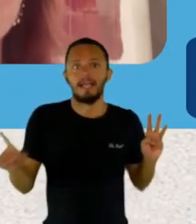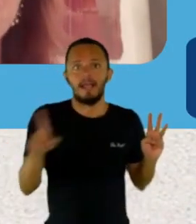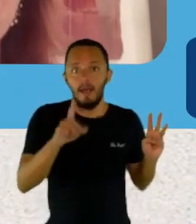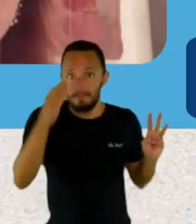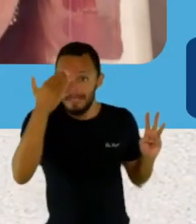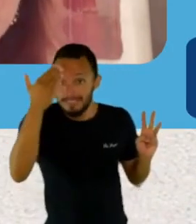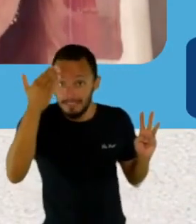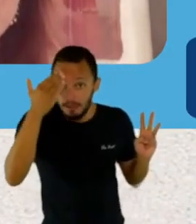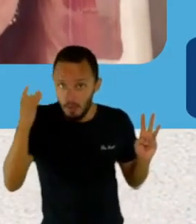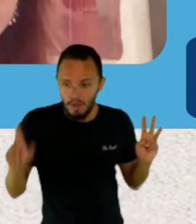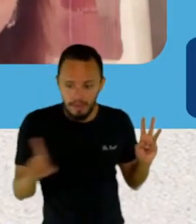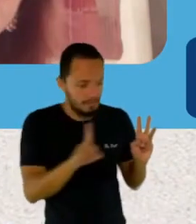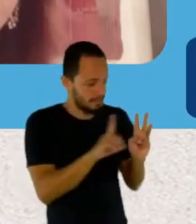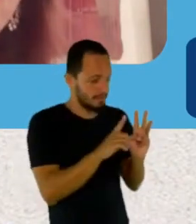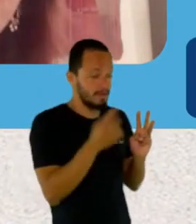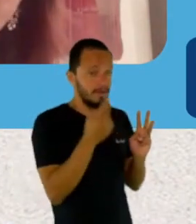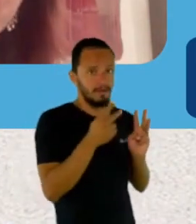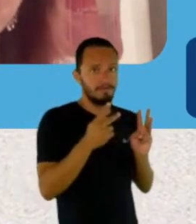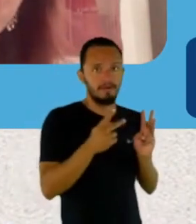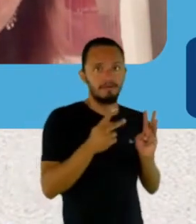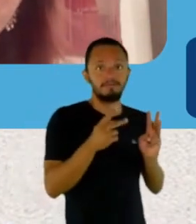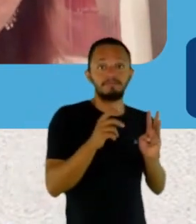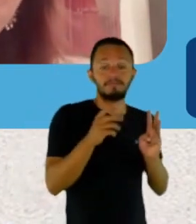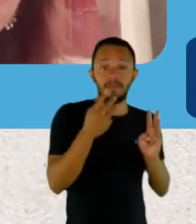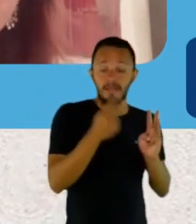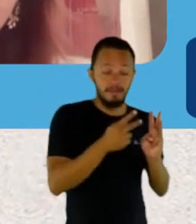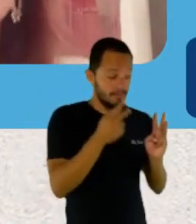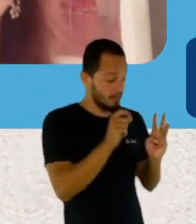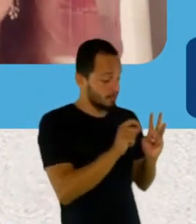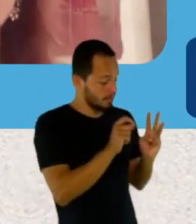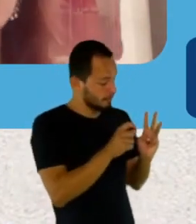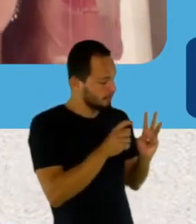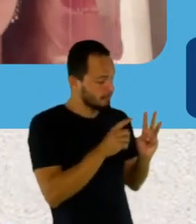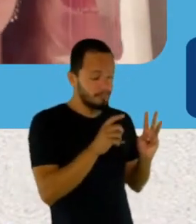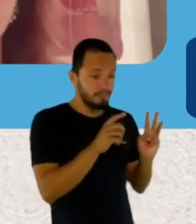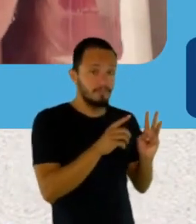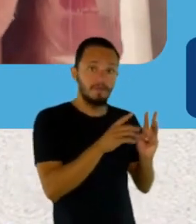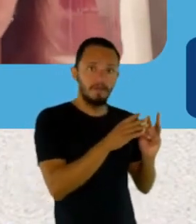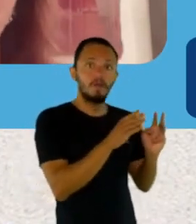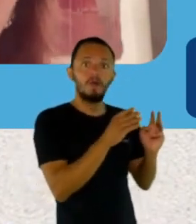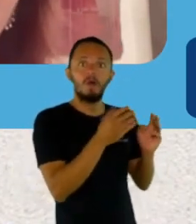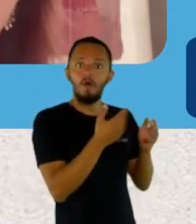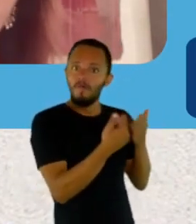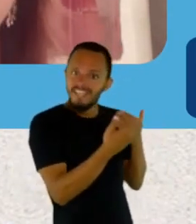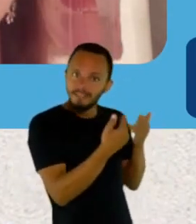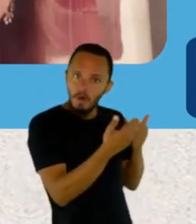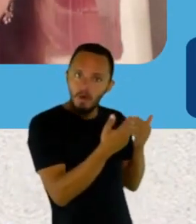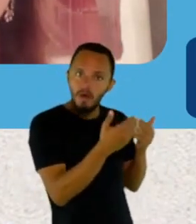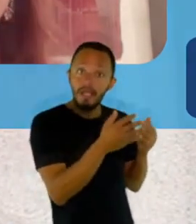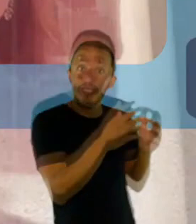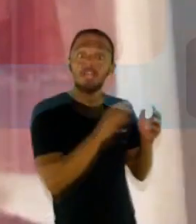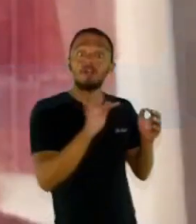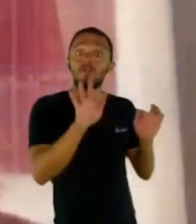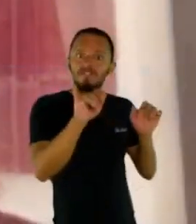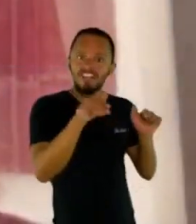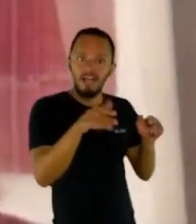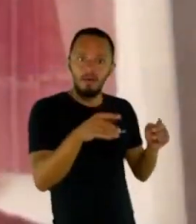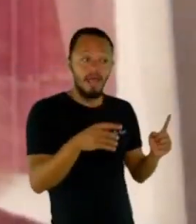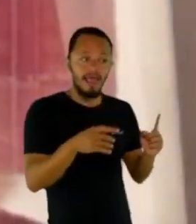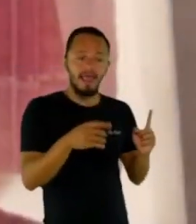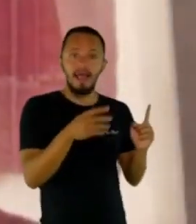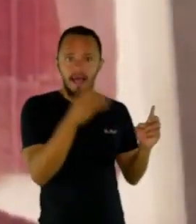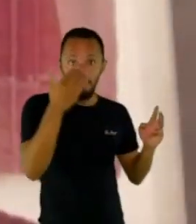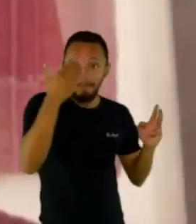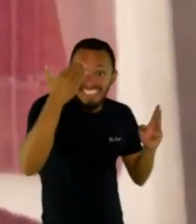chegassem em casa maquiadas, elas iam apanhar. Porque como é que elas saem de casa para trabalhar e voltam maquiadas?